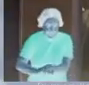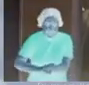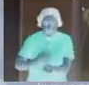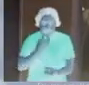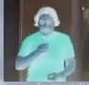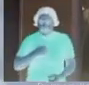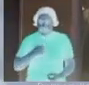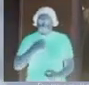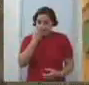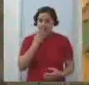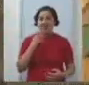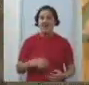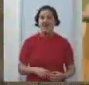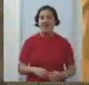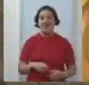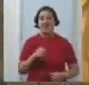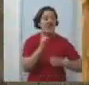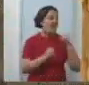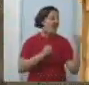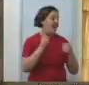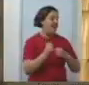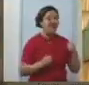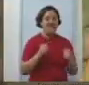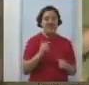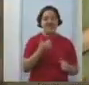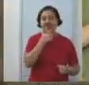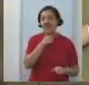Ai, corre lá e corre, e a mãe está lá e sobe